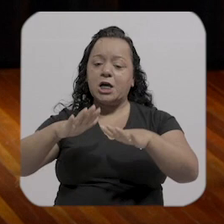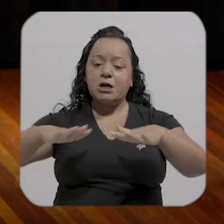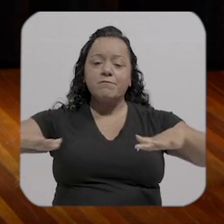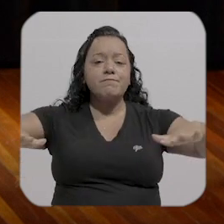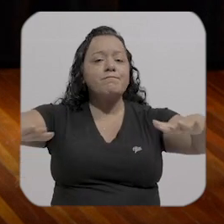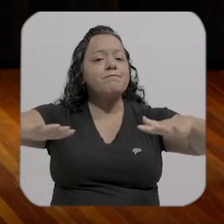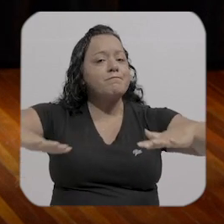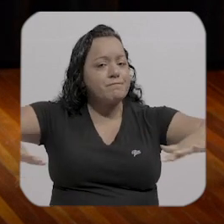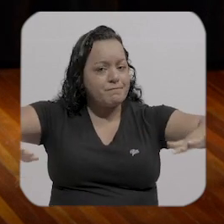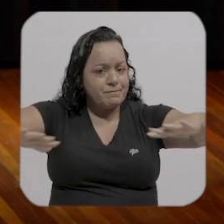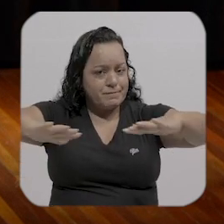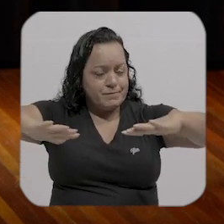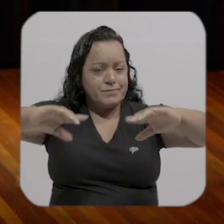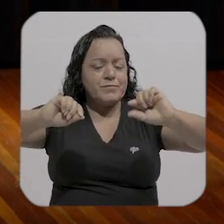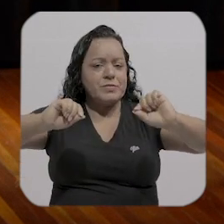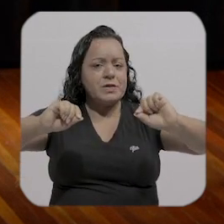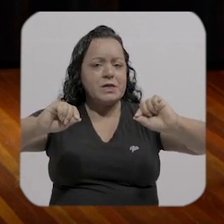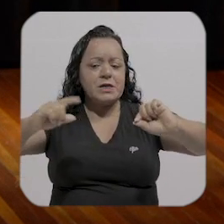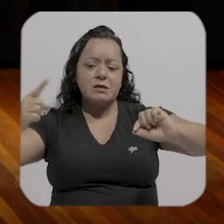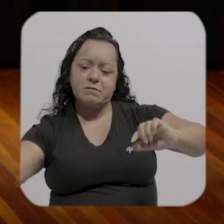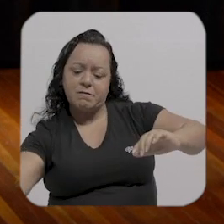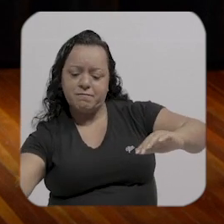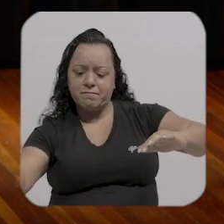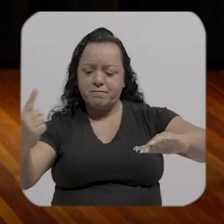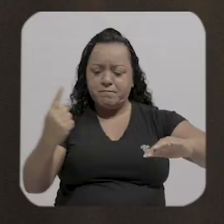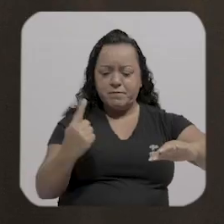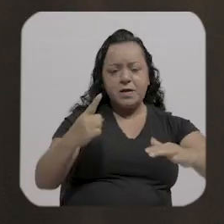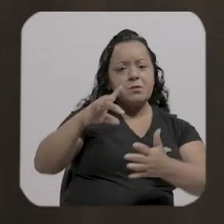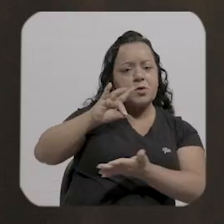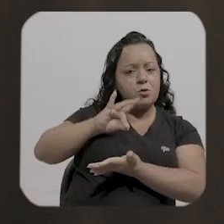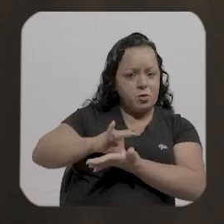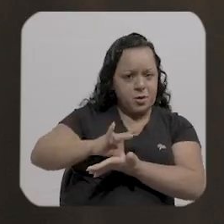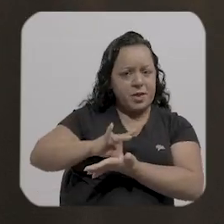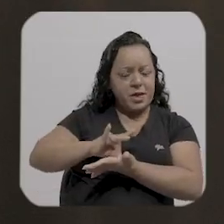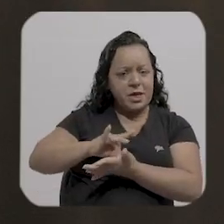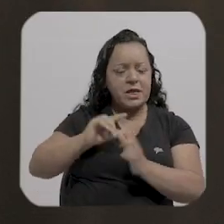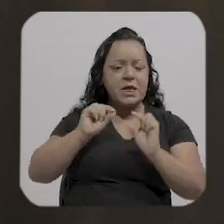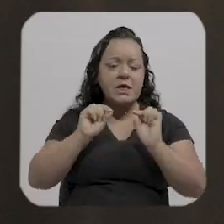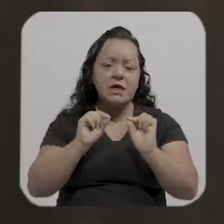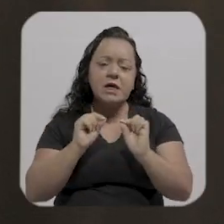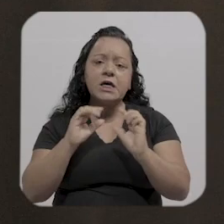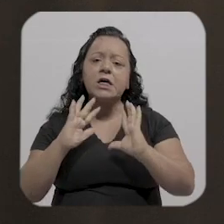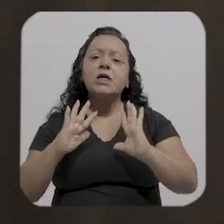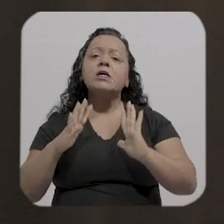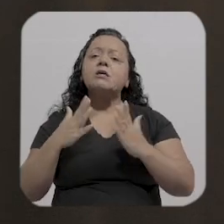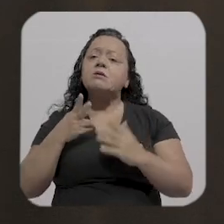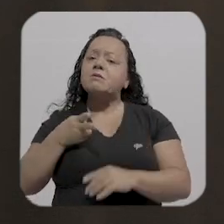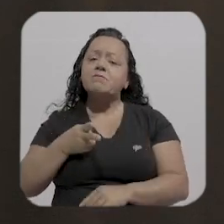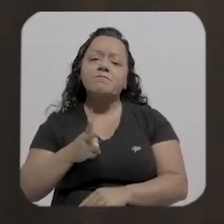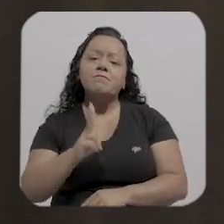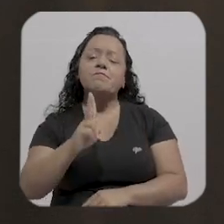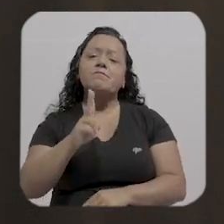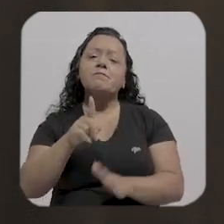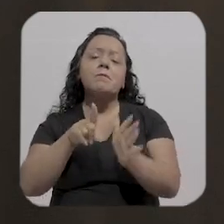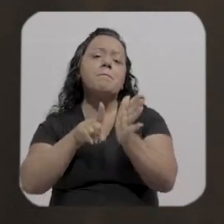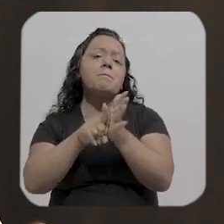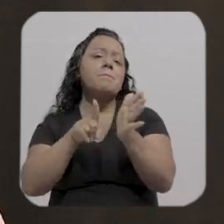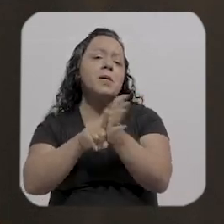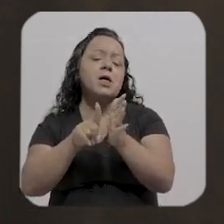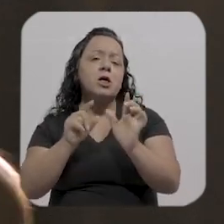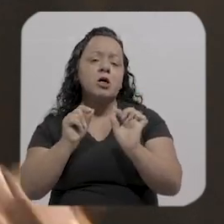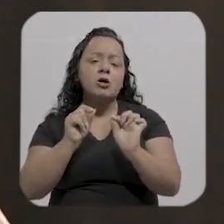atravessa ela? Porque ela sai desse ambiente e vem para o concreto, né? Toda vez que eu recebo essa pergunta de como